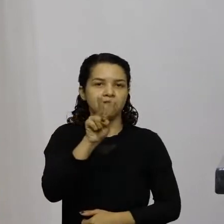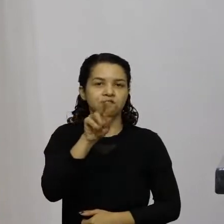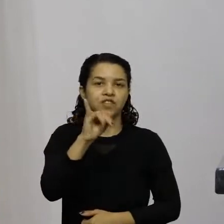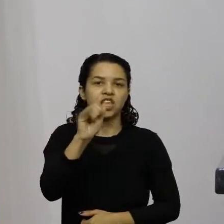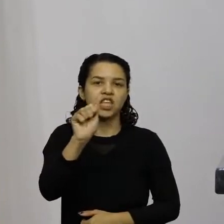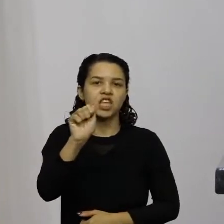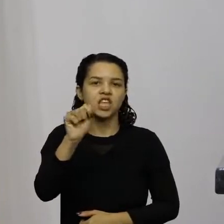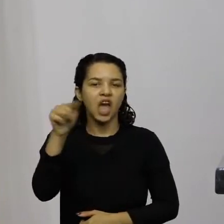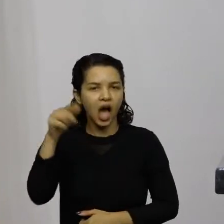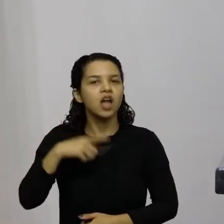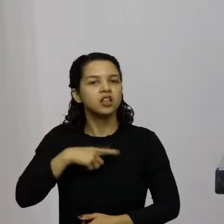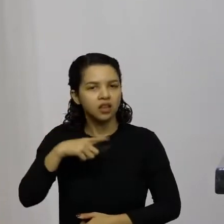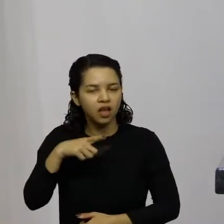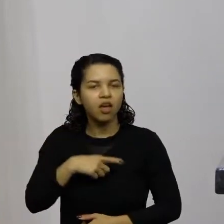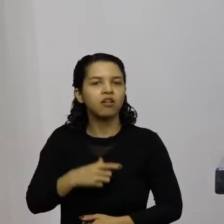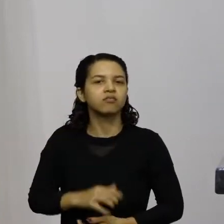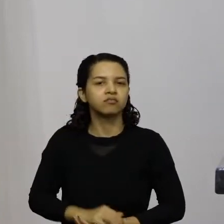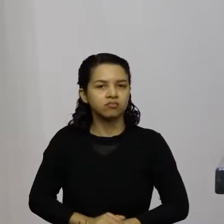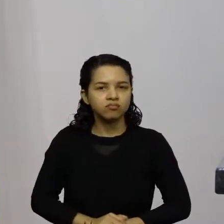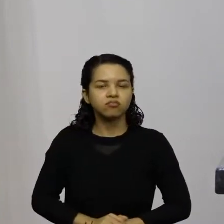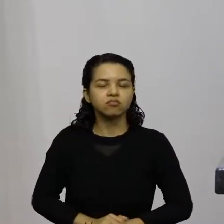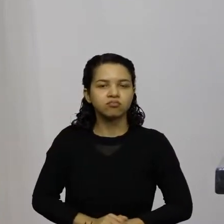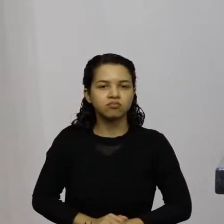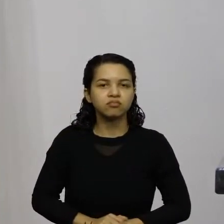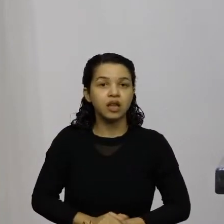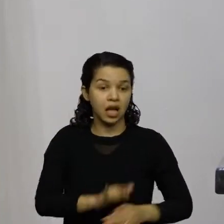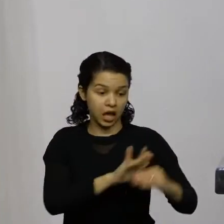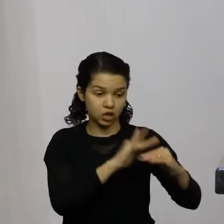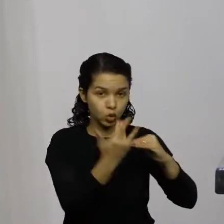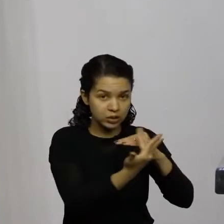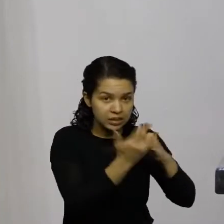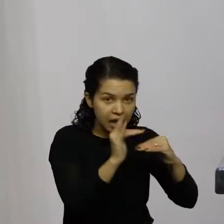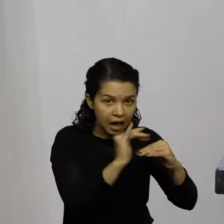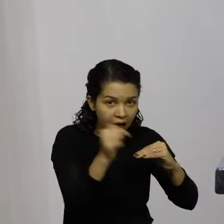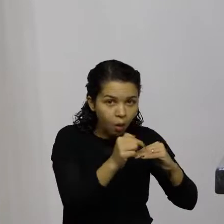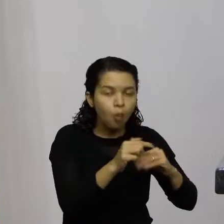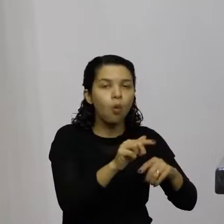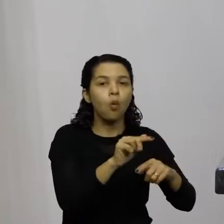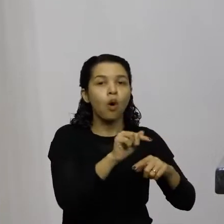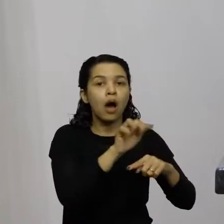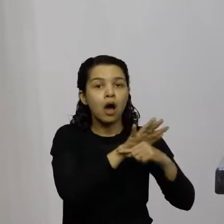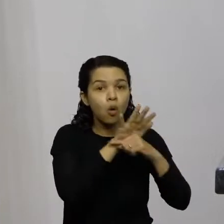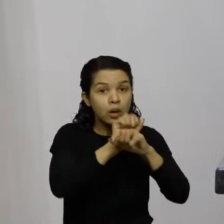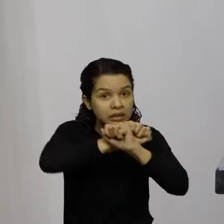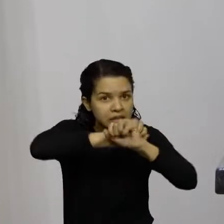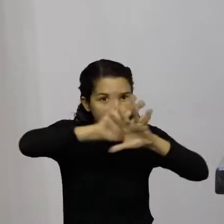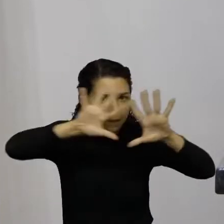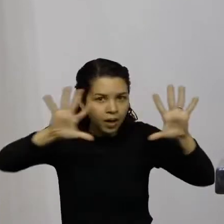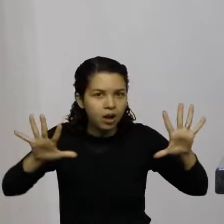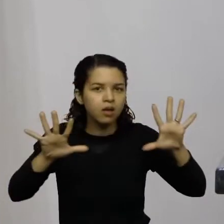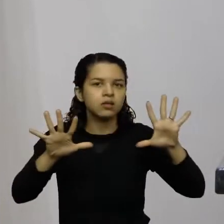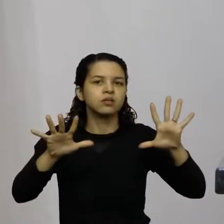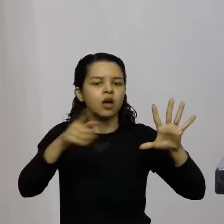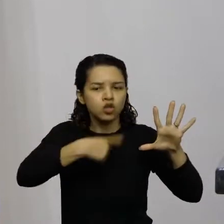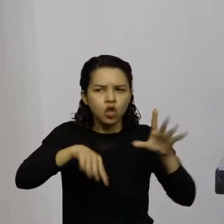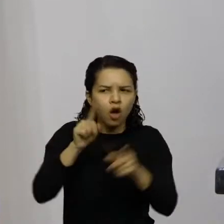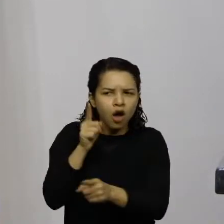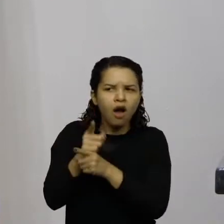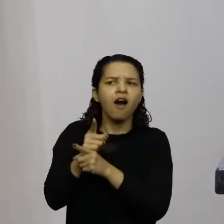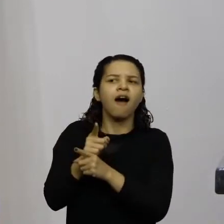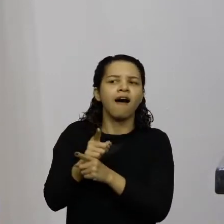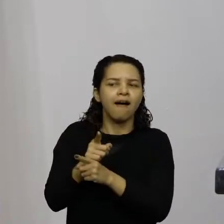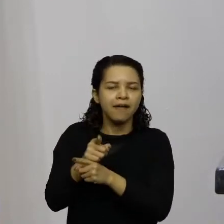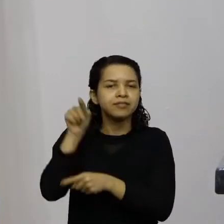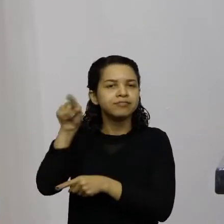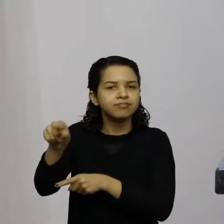foi a rede social e a transparência que permitiu que a gente soubesse que os ministros da suprema